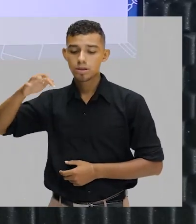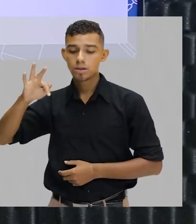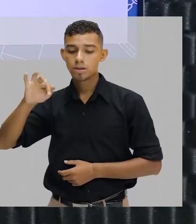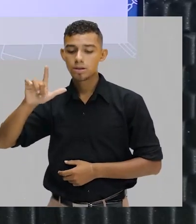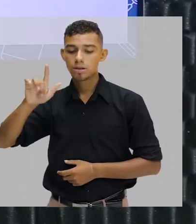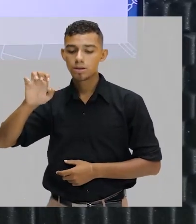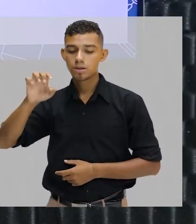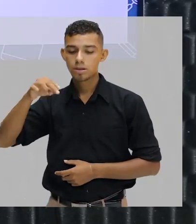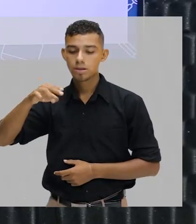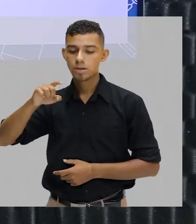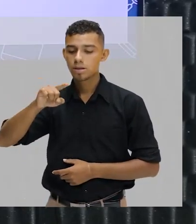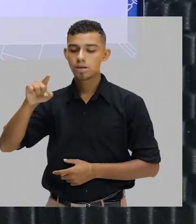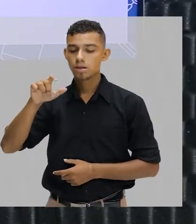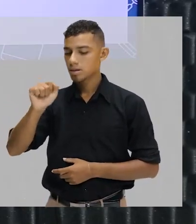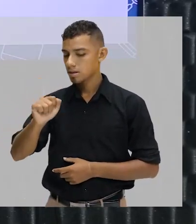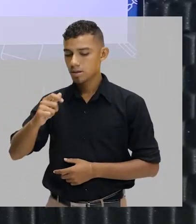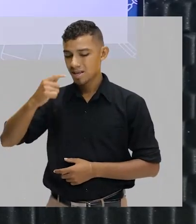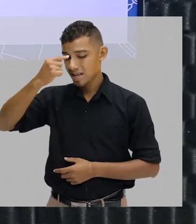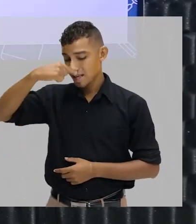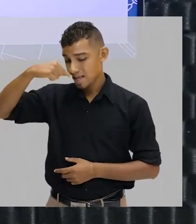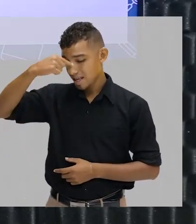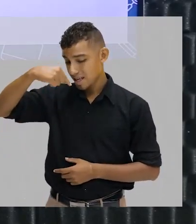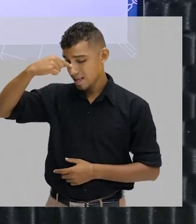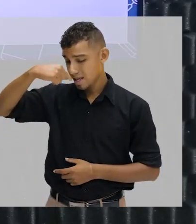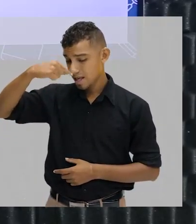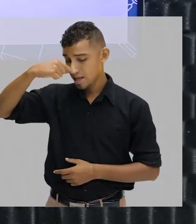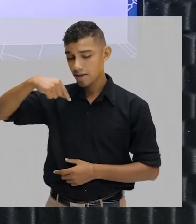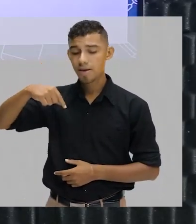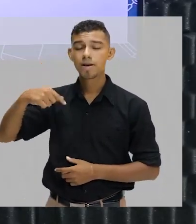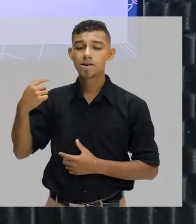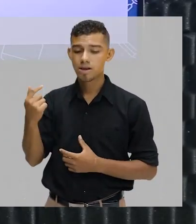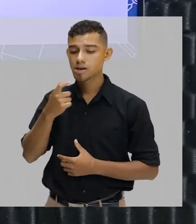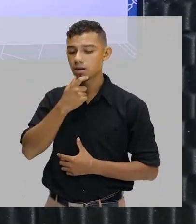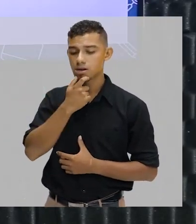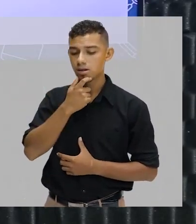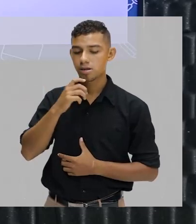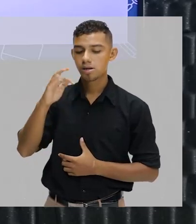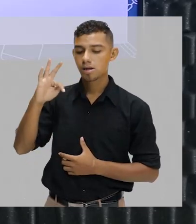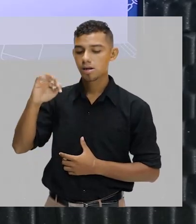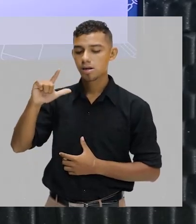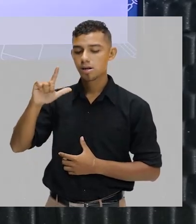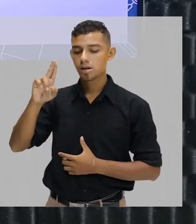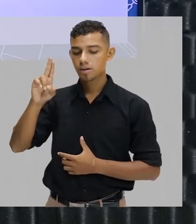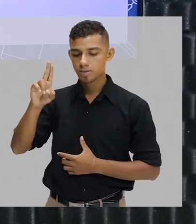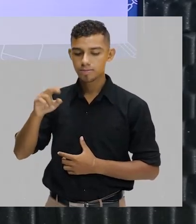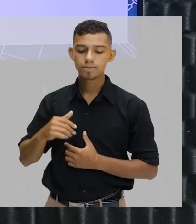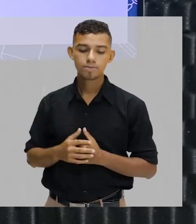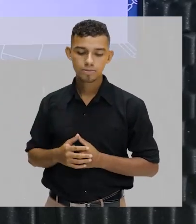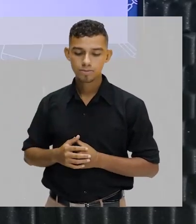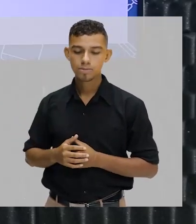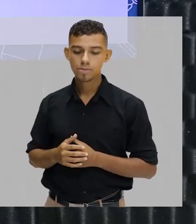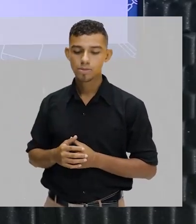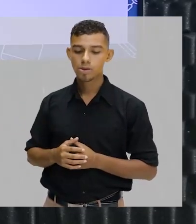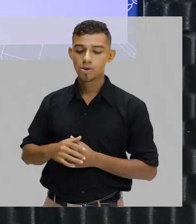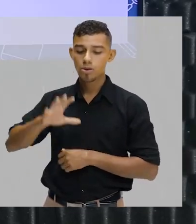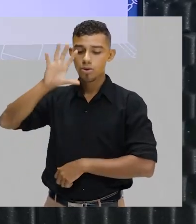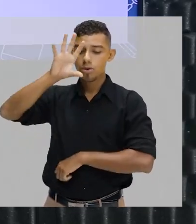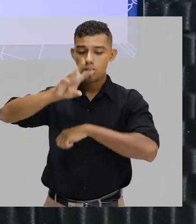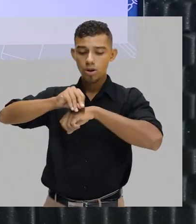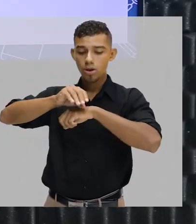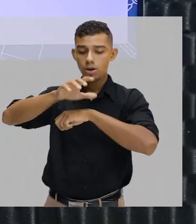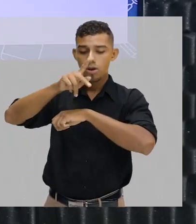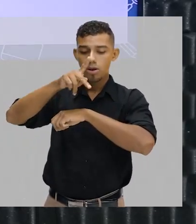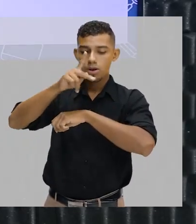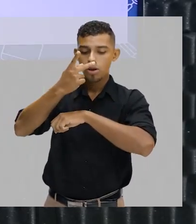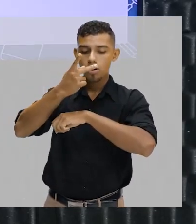influenza, que é a gripe. Então, gripe, em inglês, flu. Foto, é a